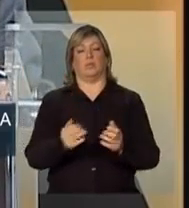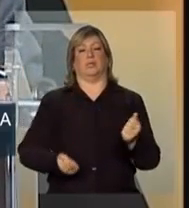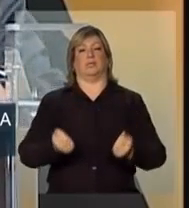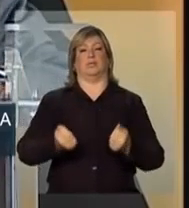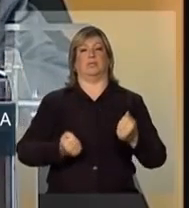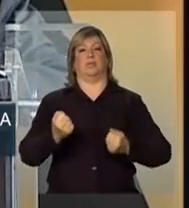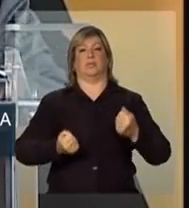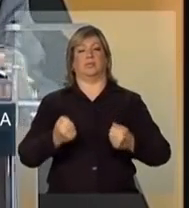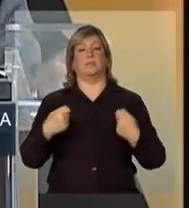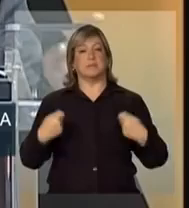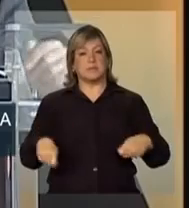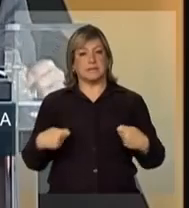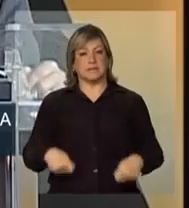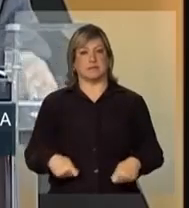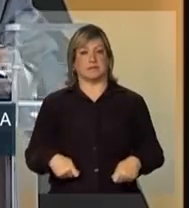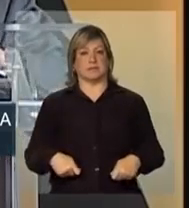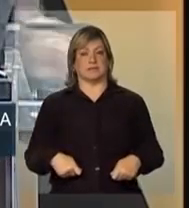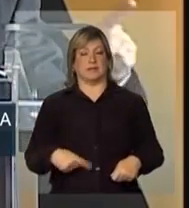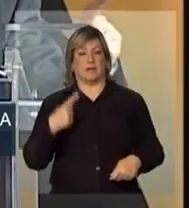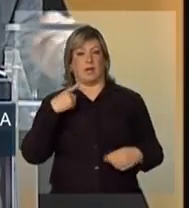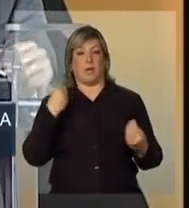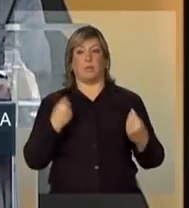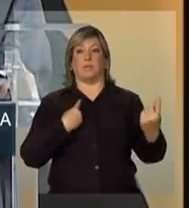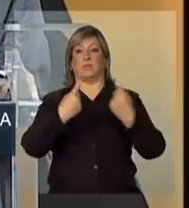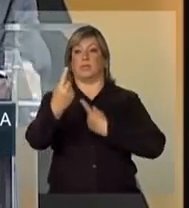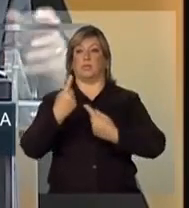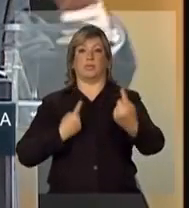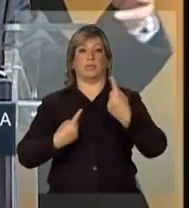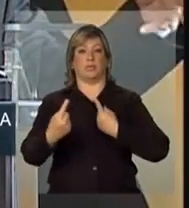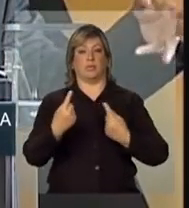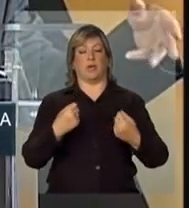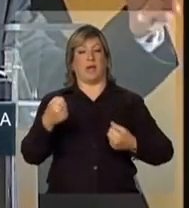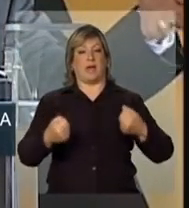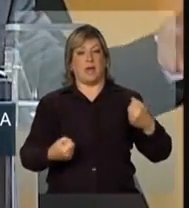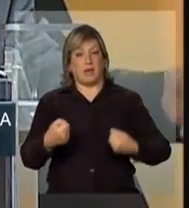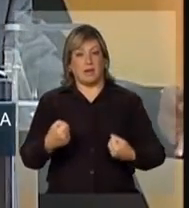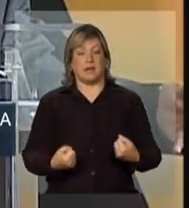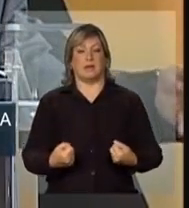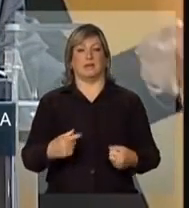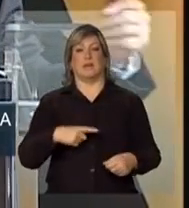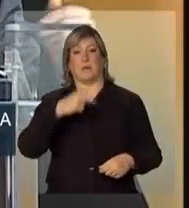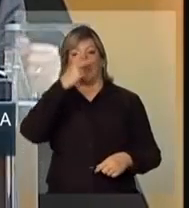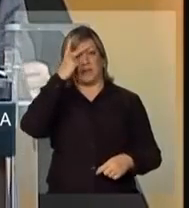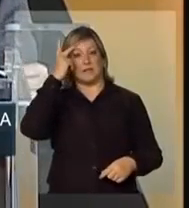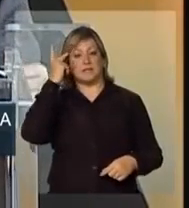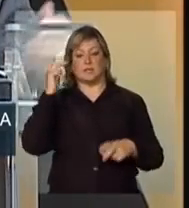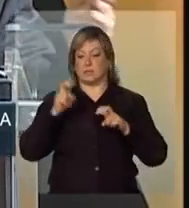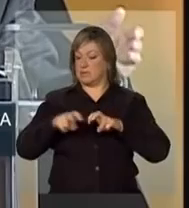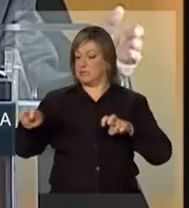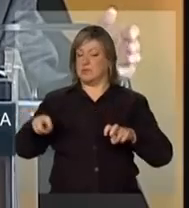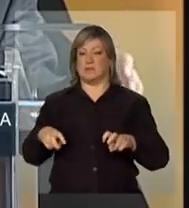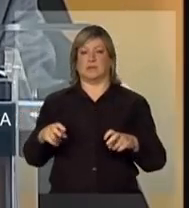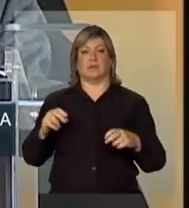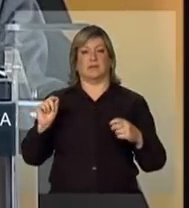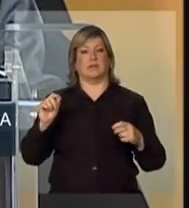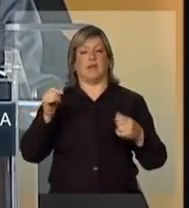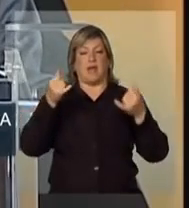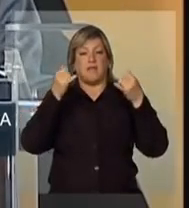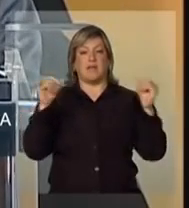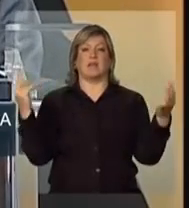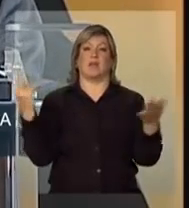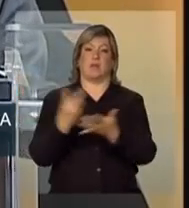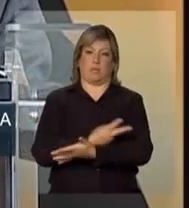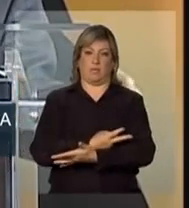as condições de circulação de veículos de passageiros, de veículos de carga.